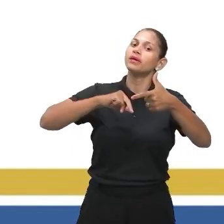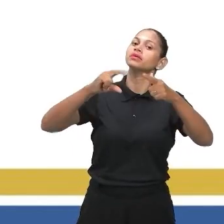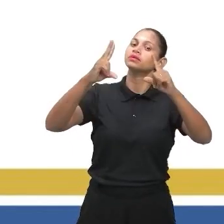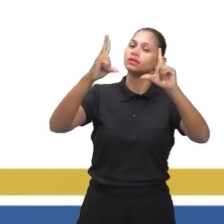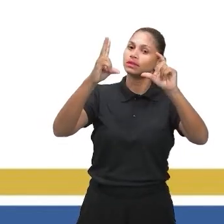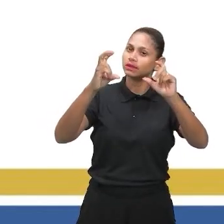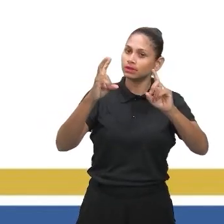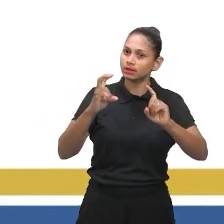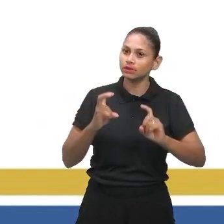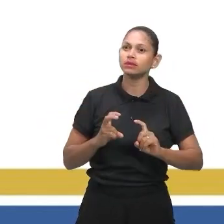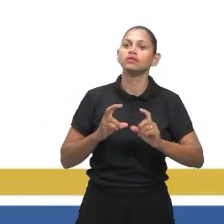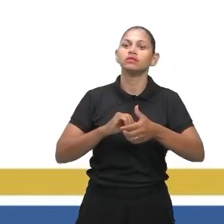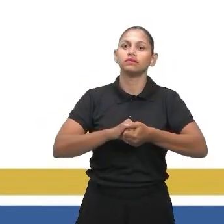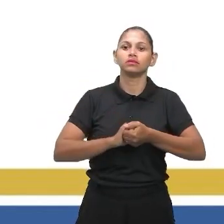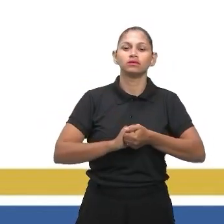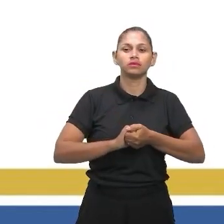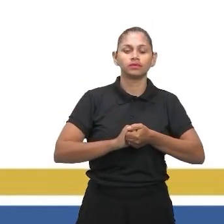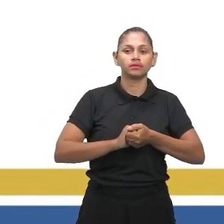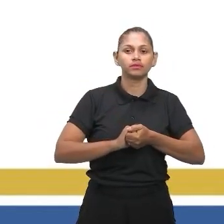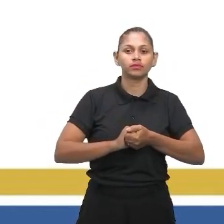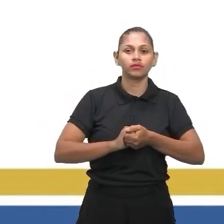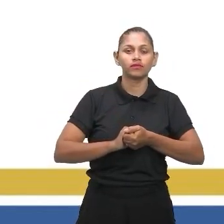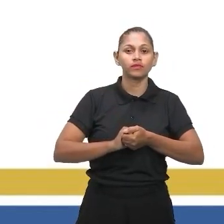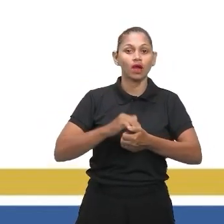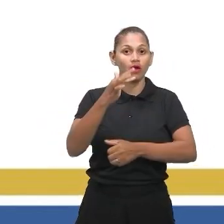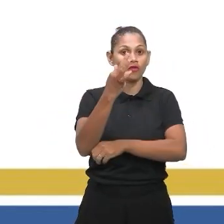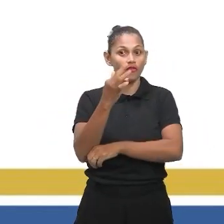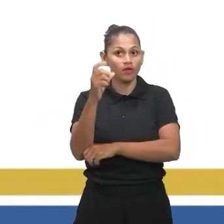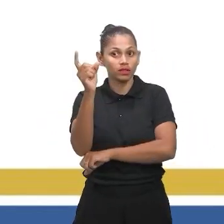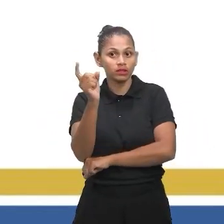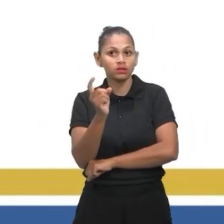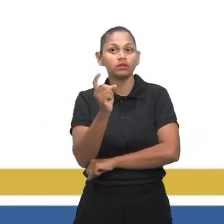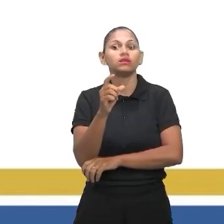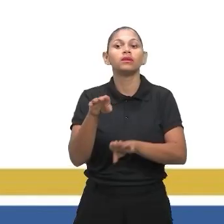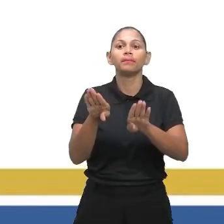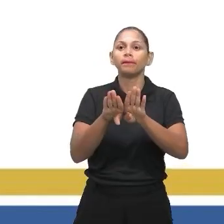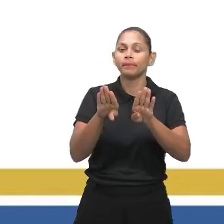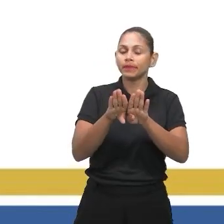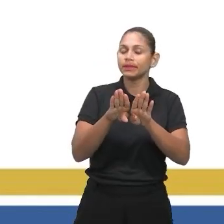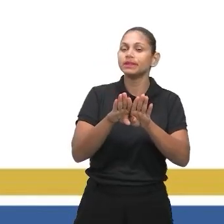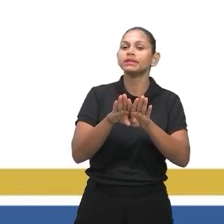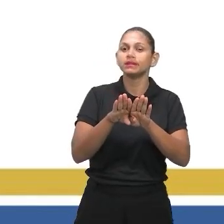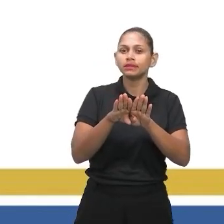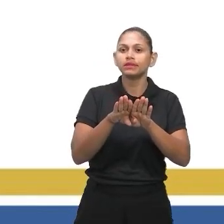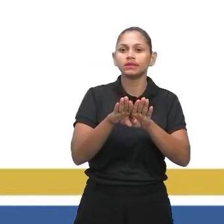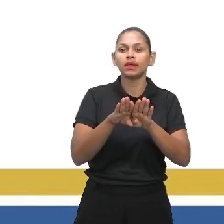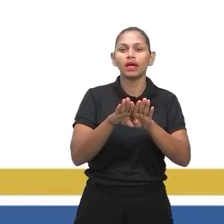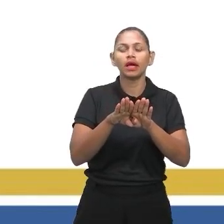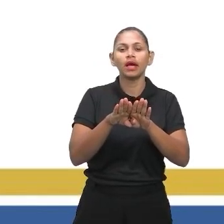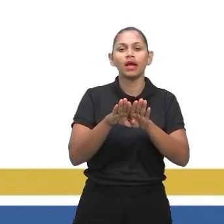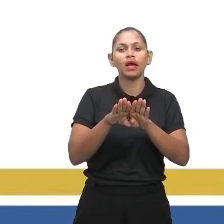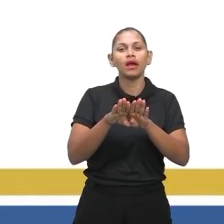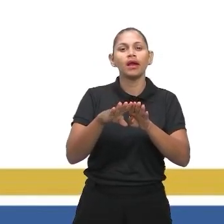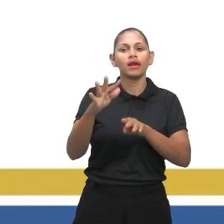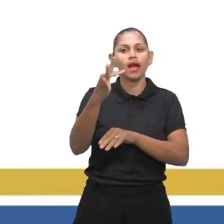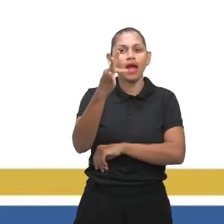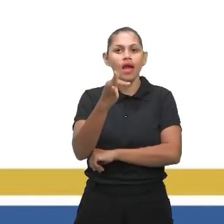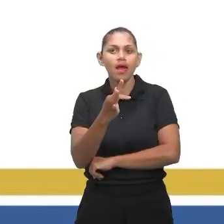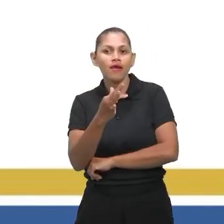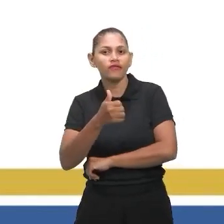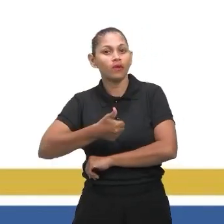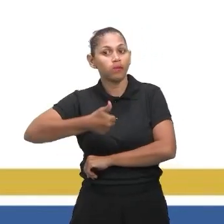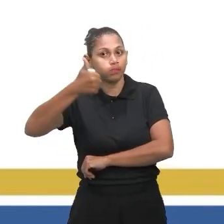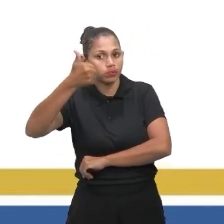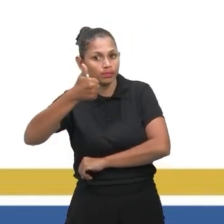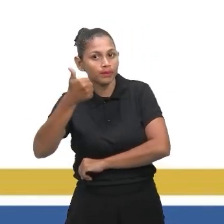temos funções, que são a interpretação e transformação de gráficos. Função do primeiro e do segundo grau, que é o